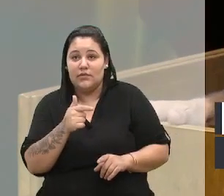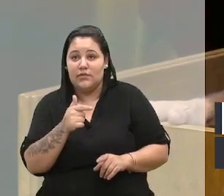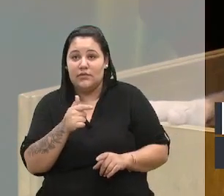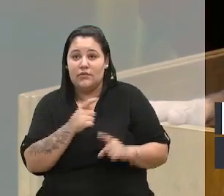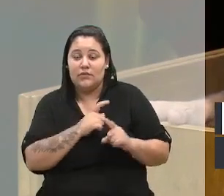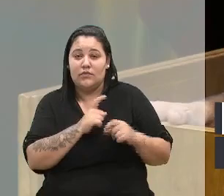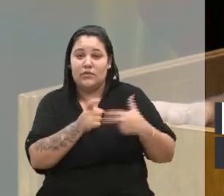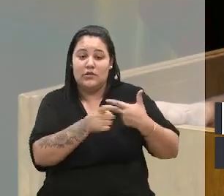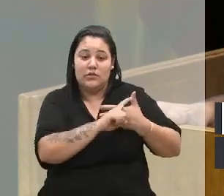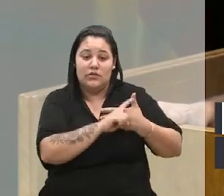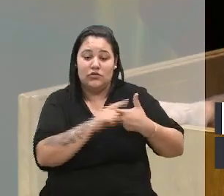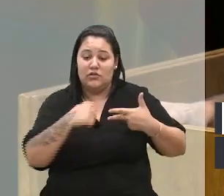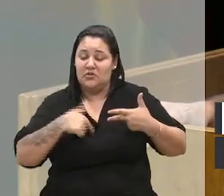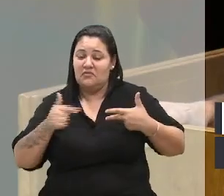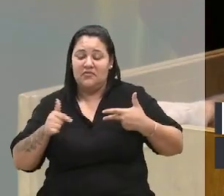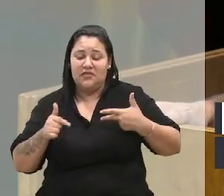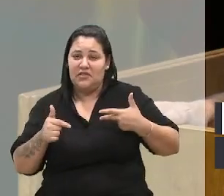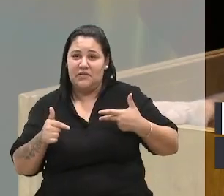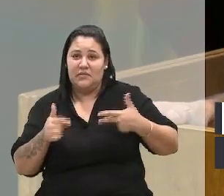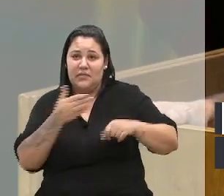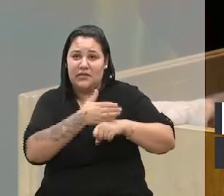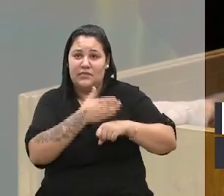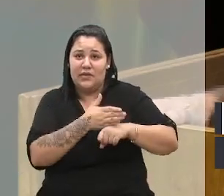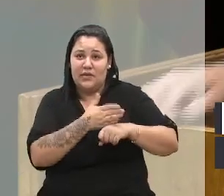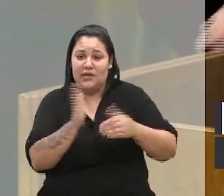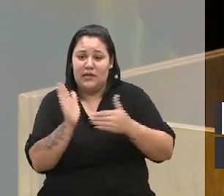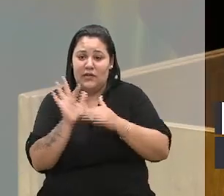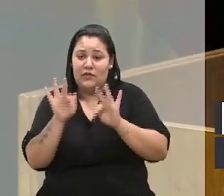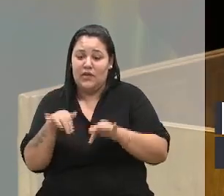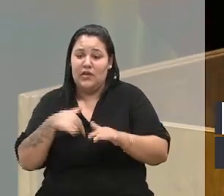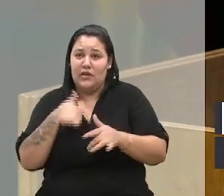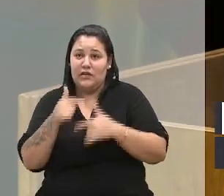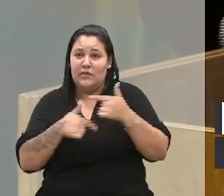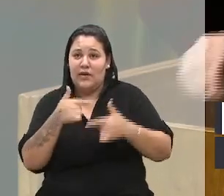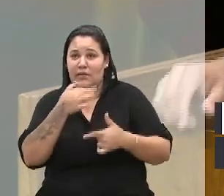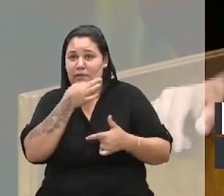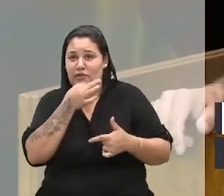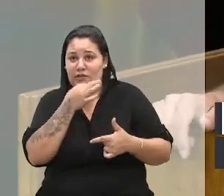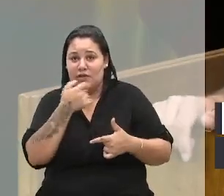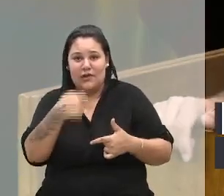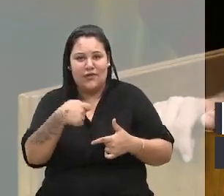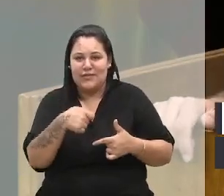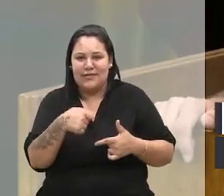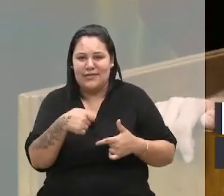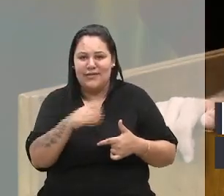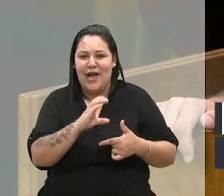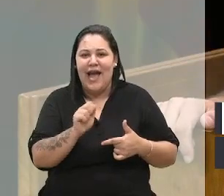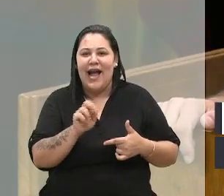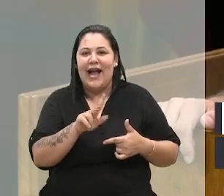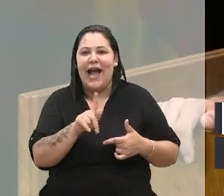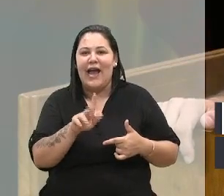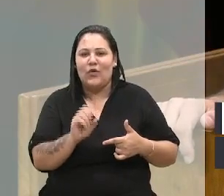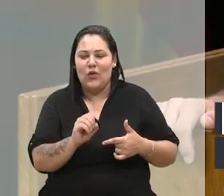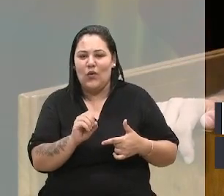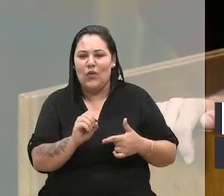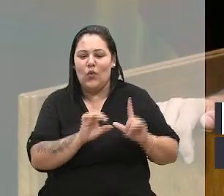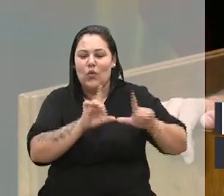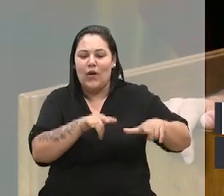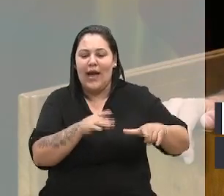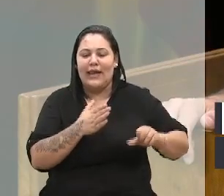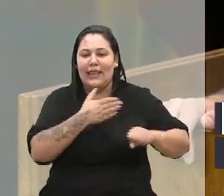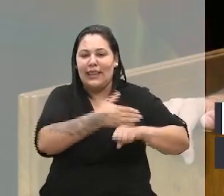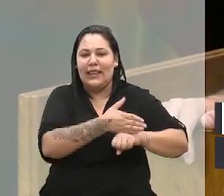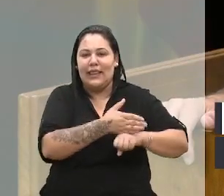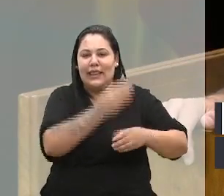ter até o final de esse mandato. Porque eu trabalho por Caxias e não preciso de cargos lá dentro no PSD. Fique bem claro,